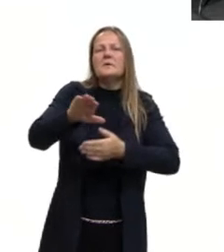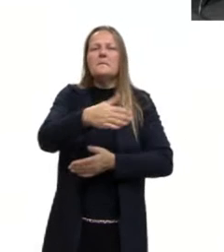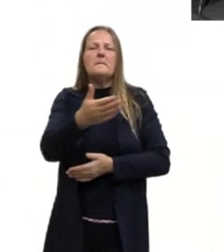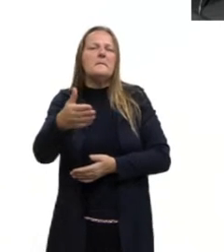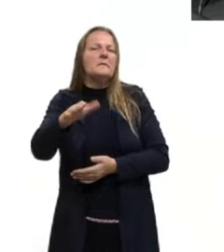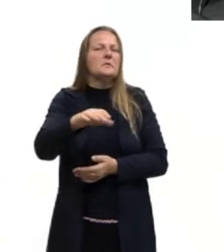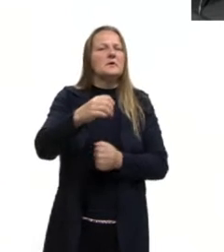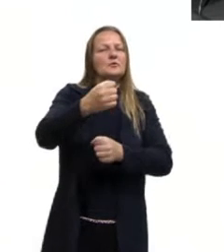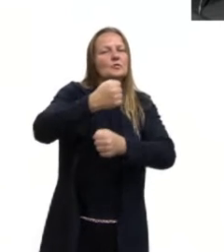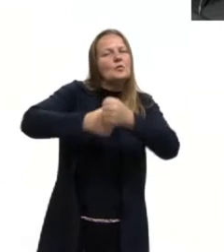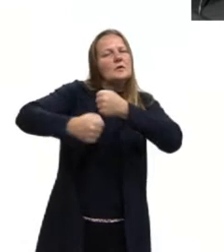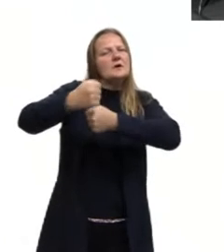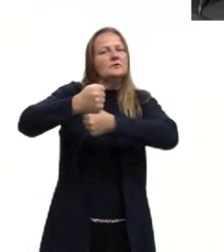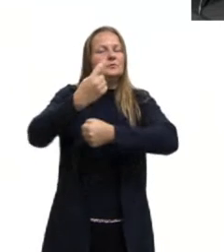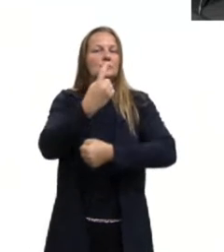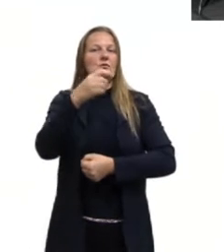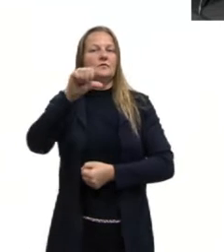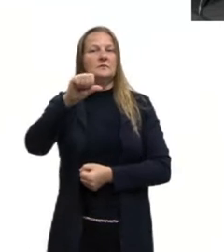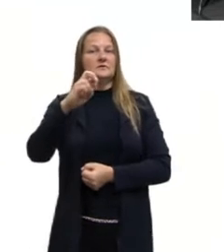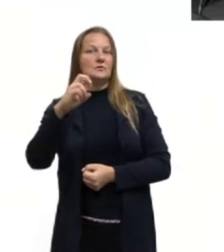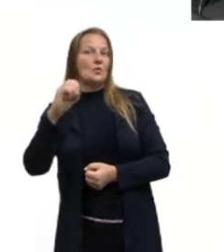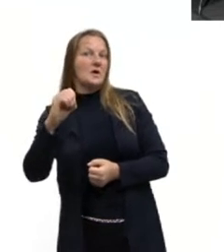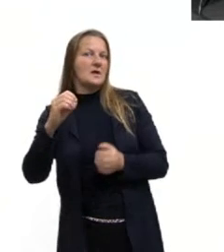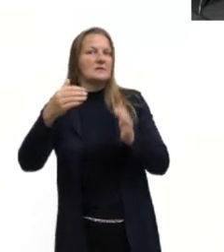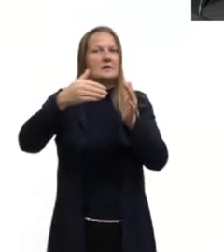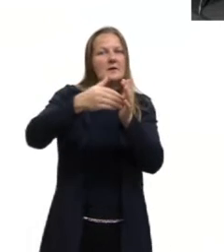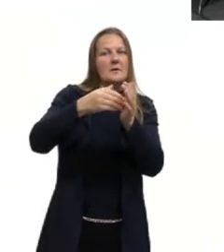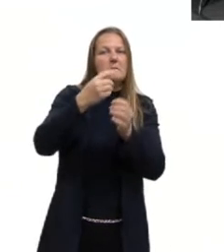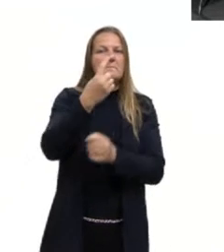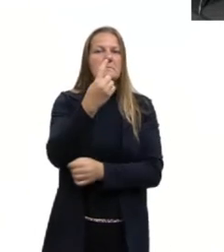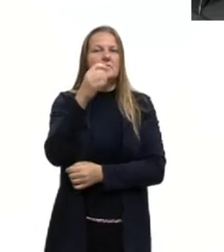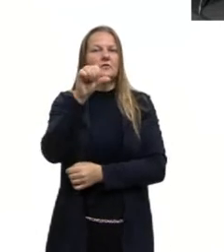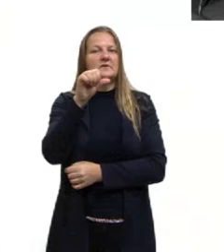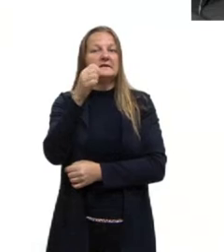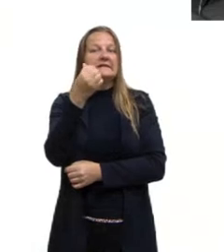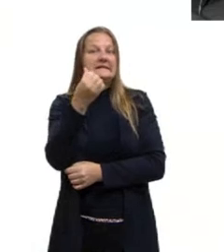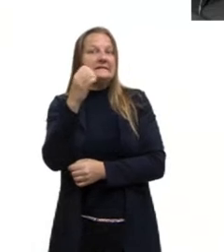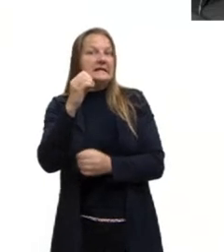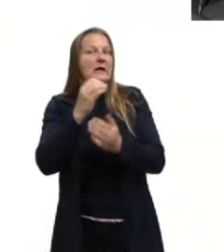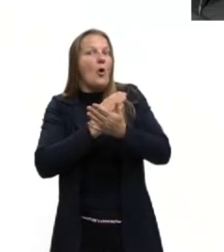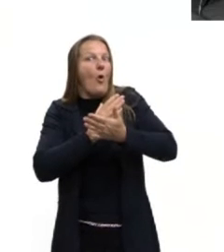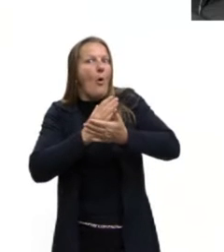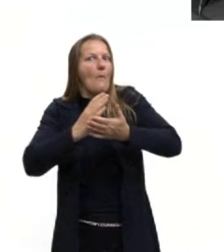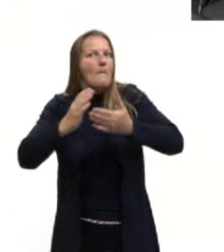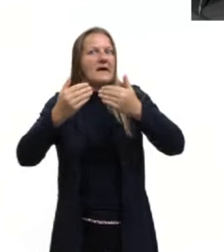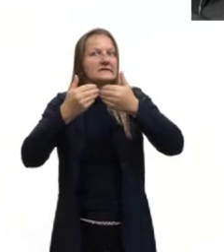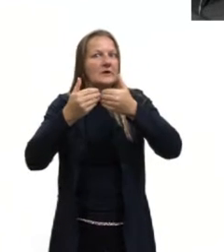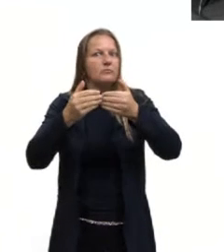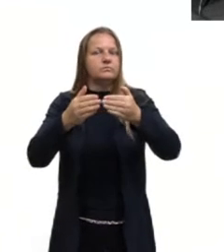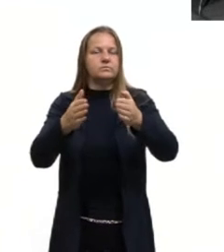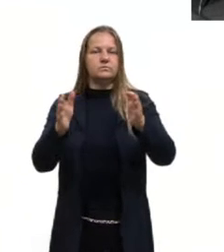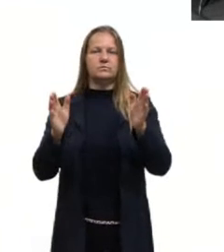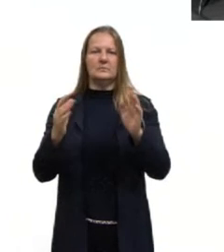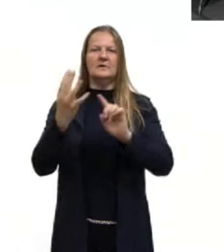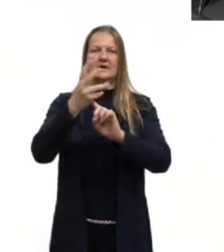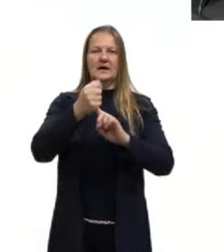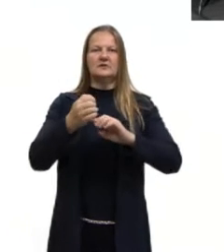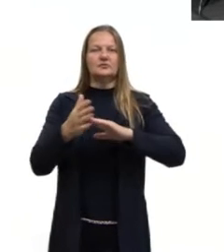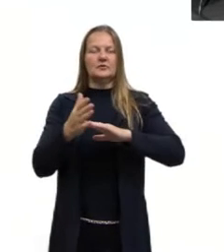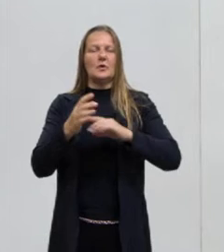dos anos 50 e 60, aproximadamente. É importante sempre a gente